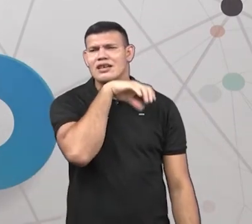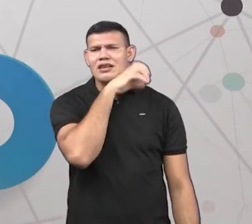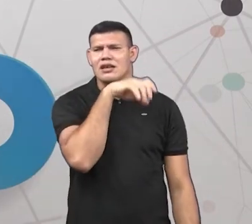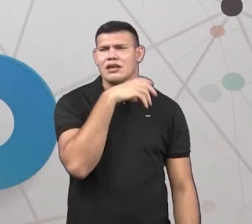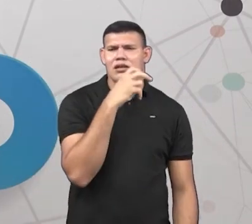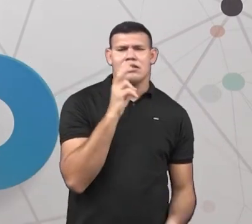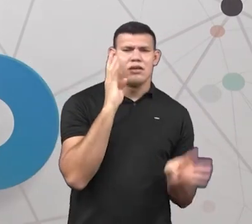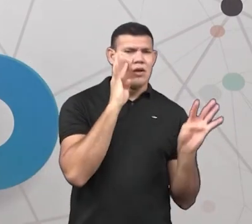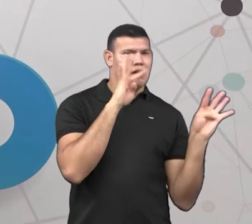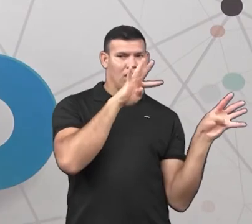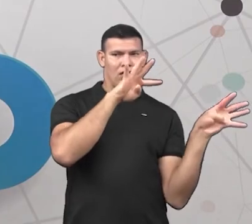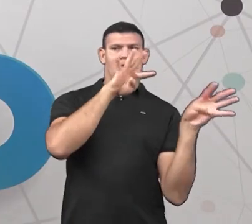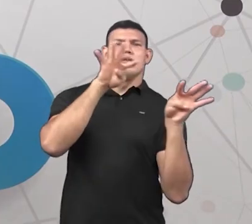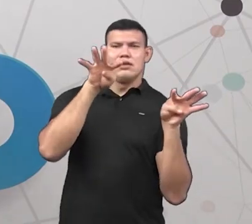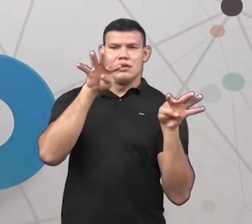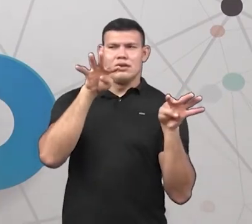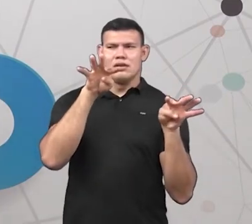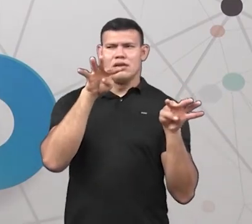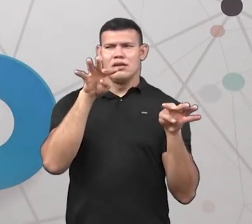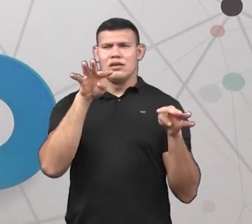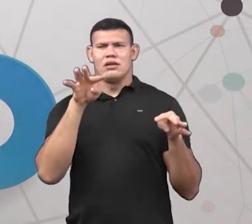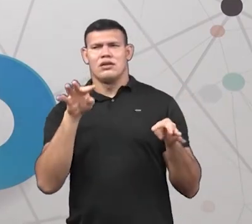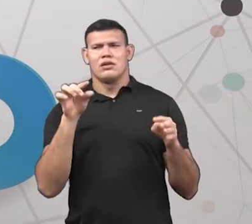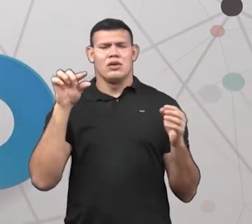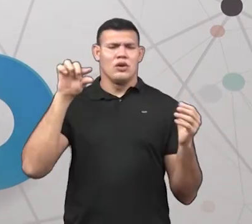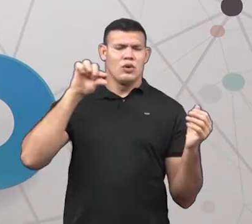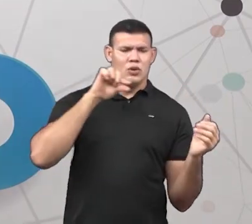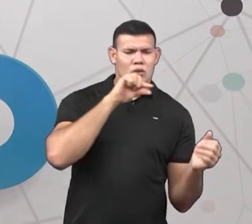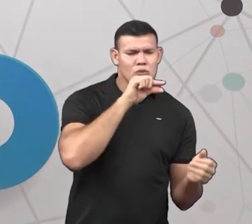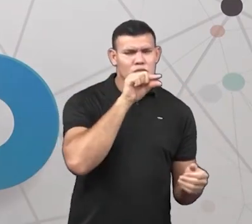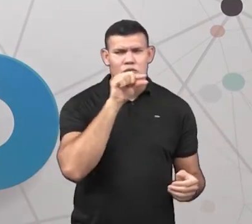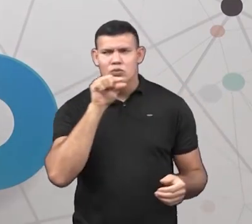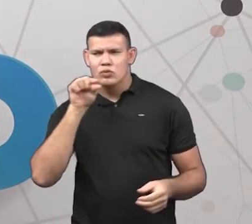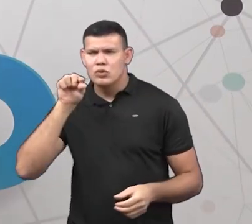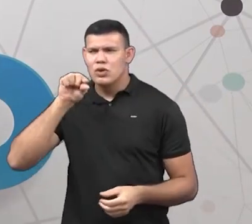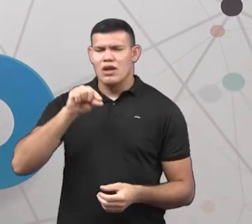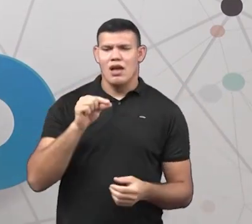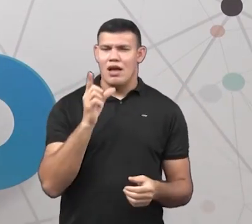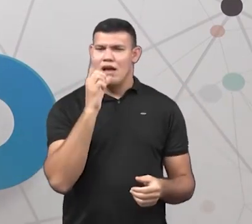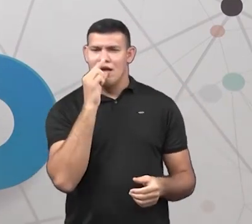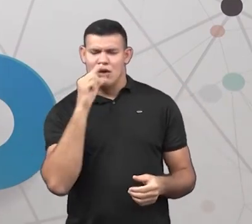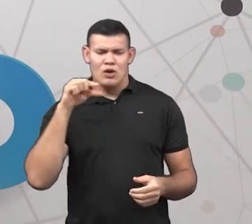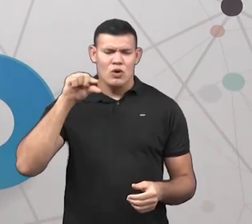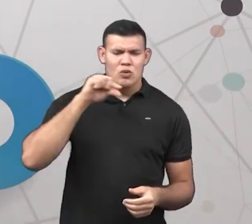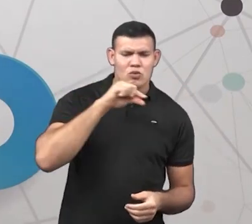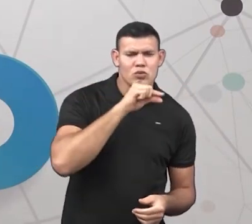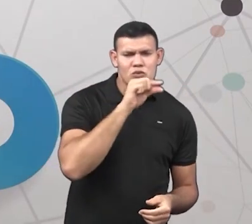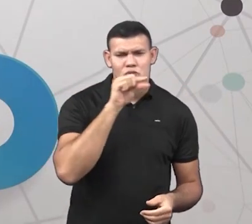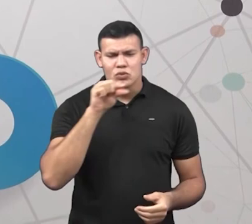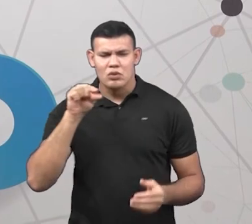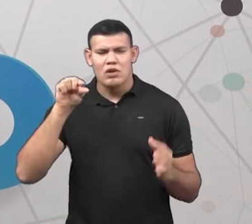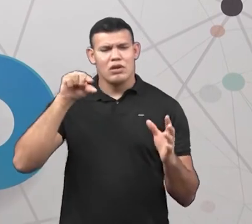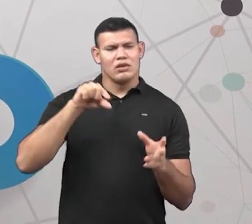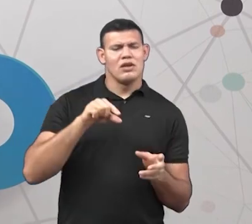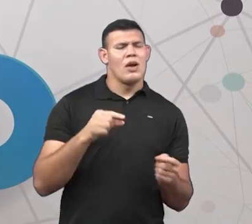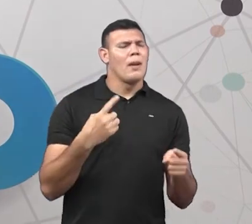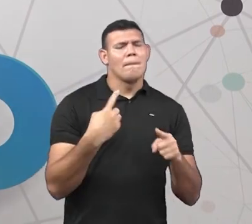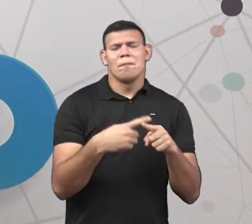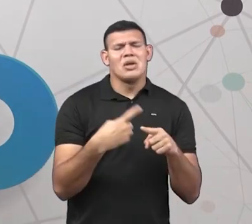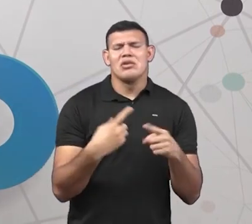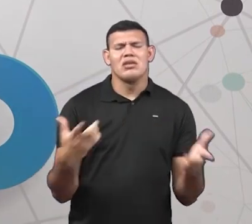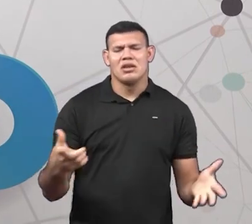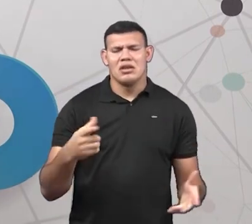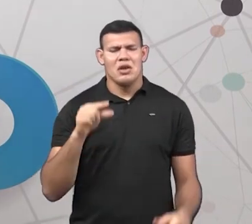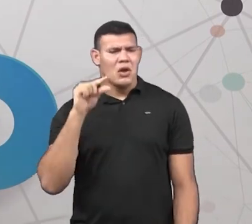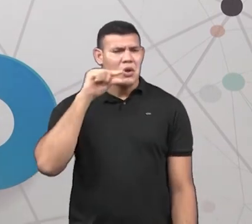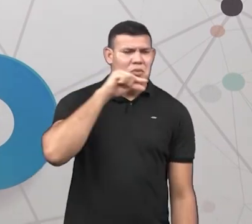corria, levava água. E o leão perguntou, por que você tá levando essa água? Se você sabe que não vai dar pra nada, que não vai ter jeito